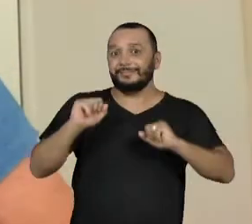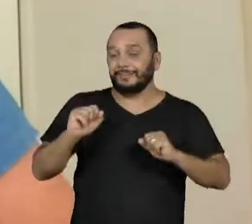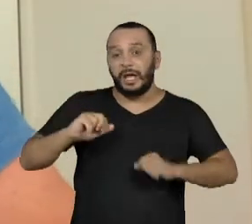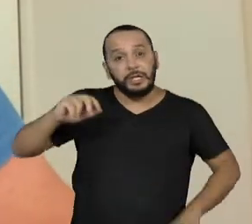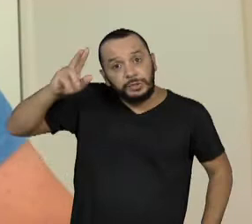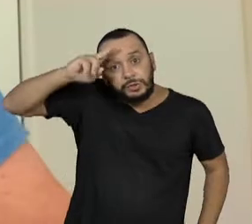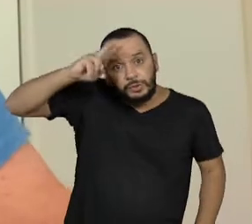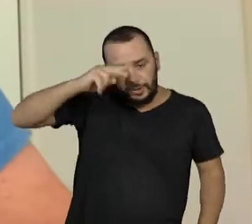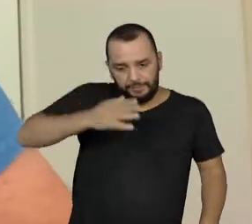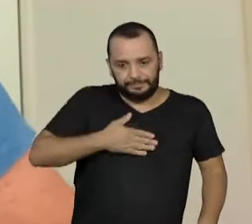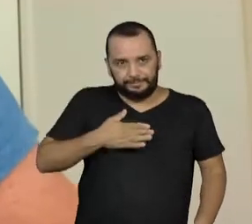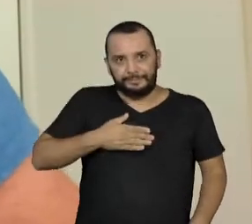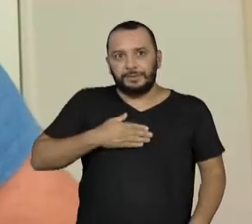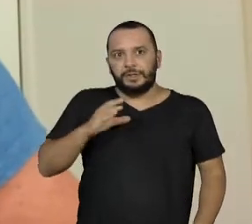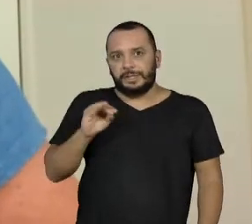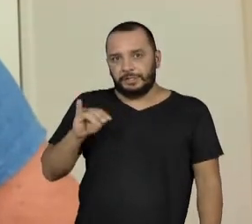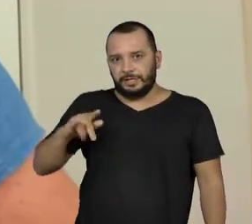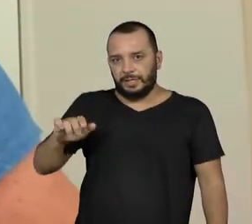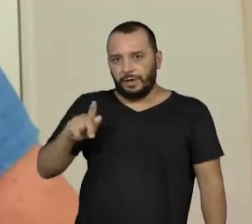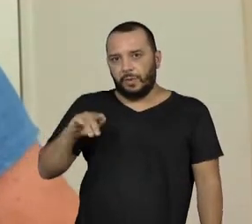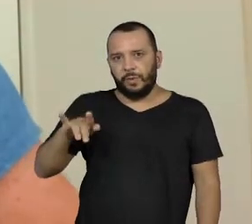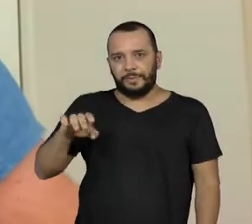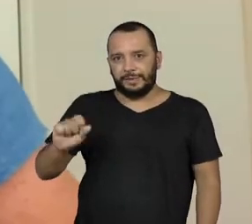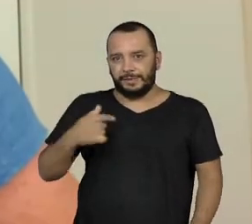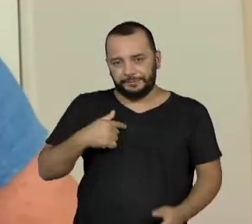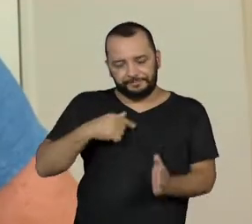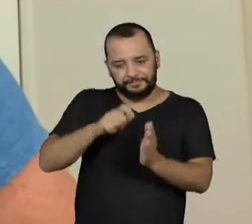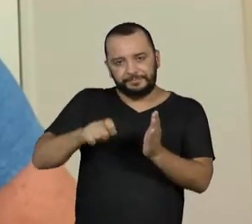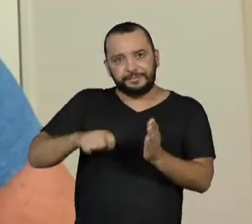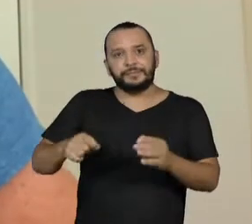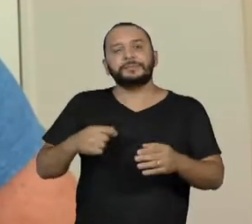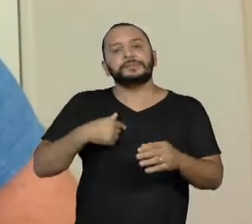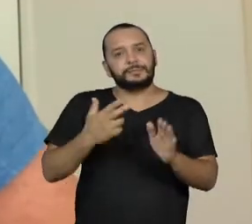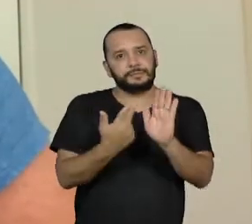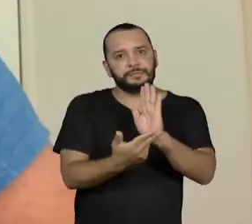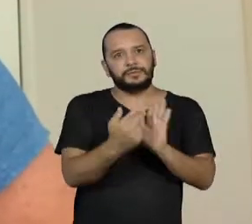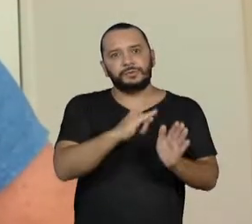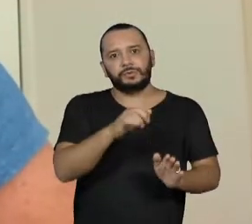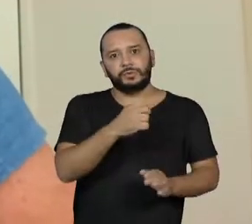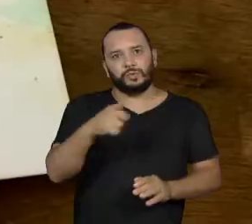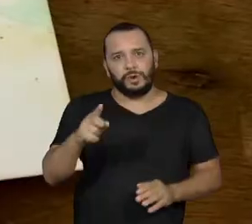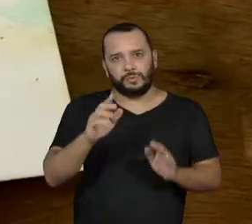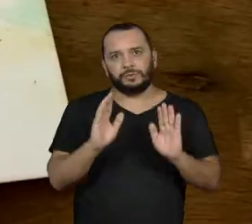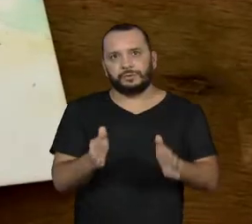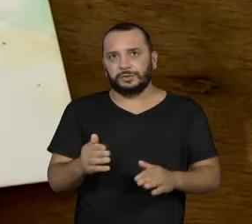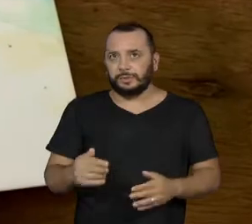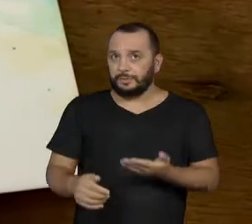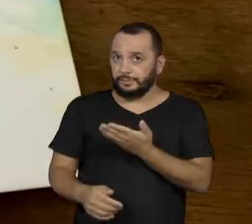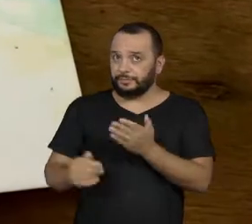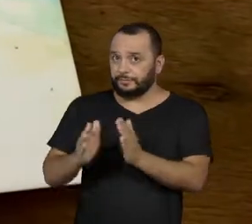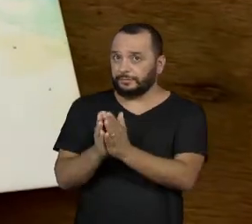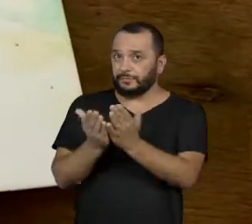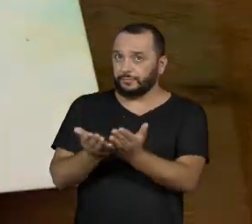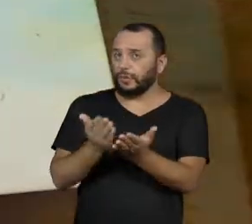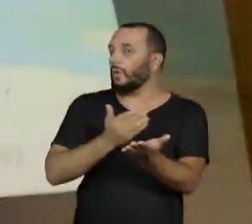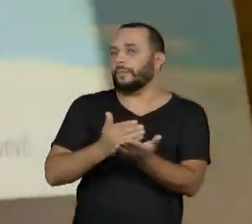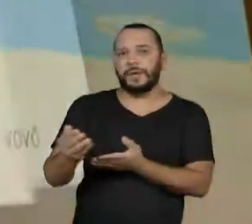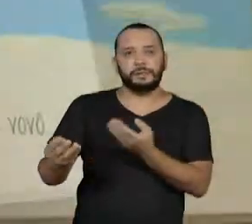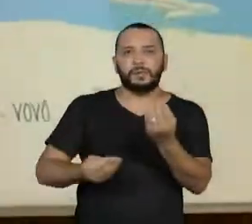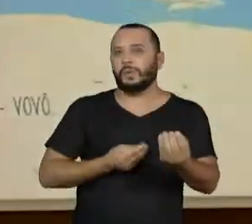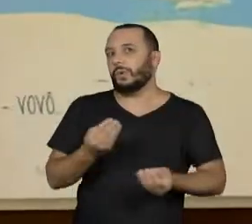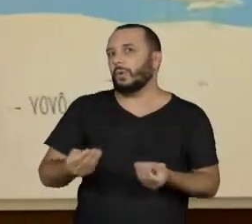escrita por mim, sou a Cristiana Gomes, ilustrada pelo Odilon Morais. Nosso livro começa assim.